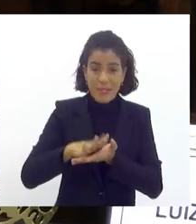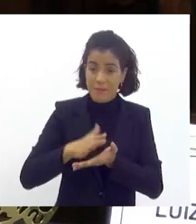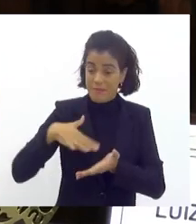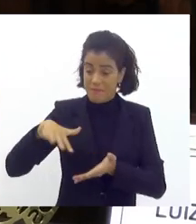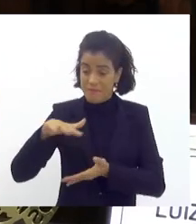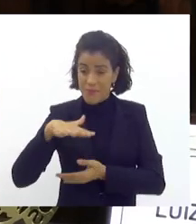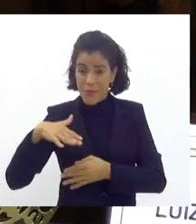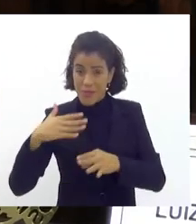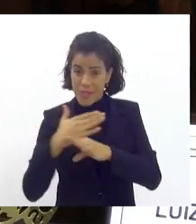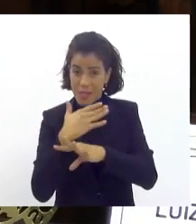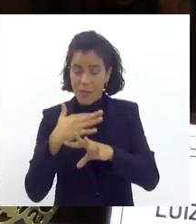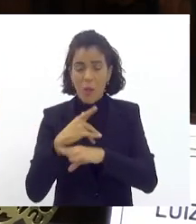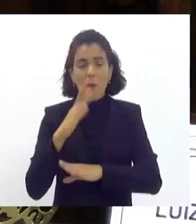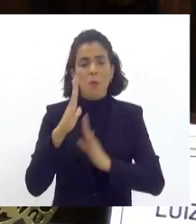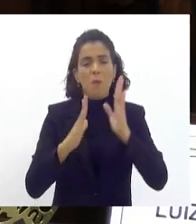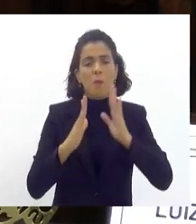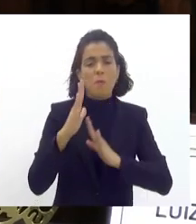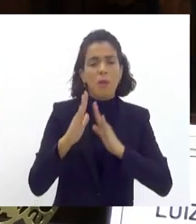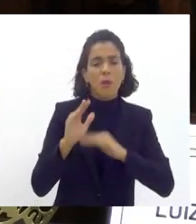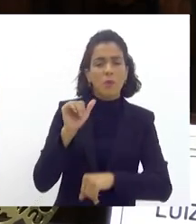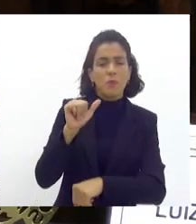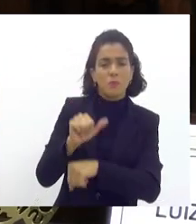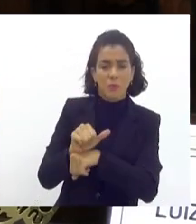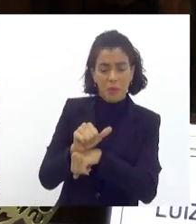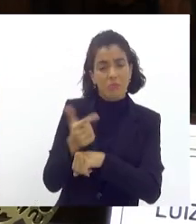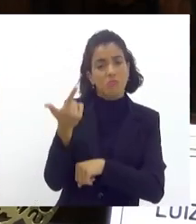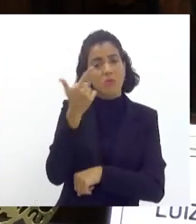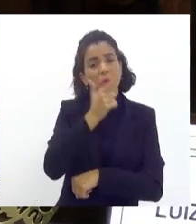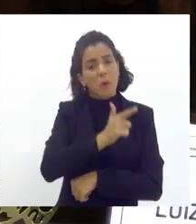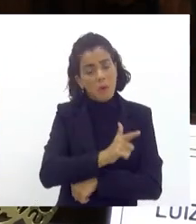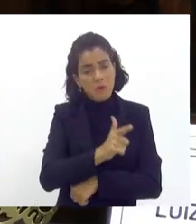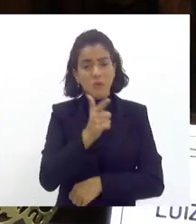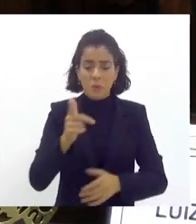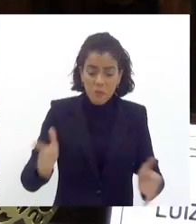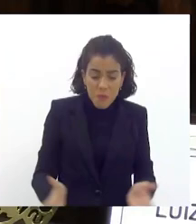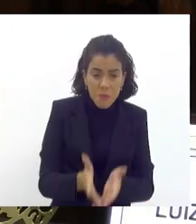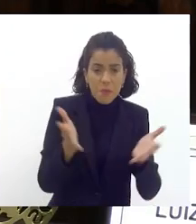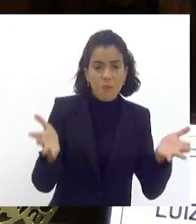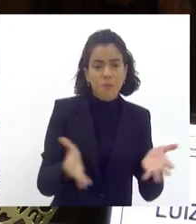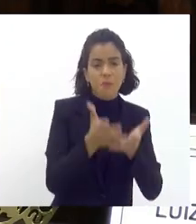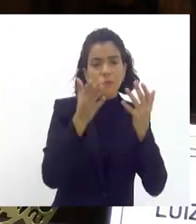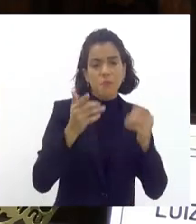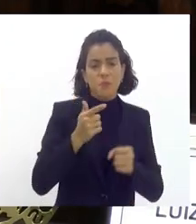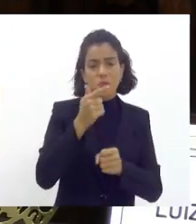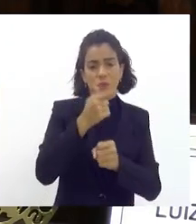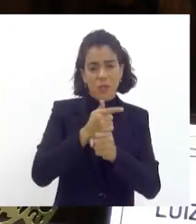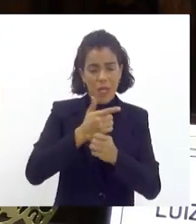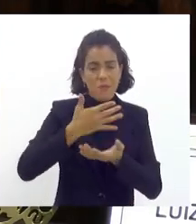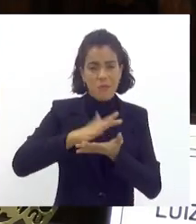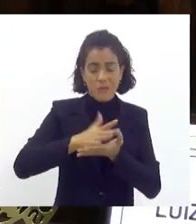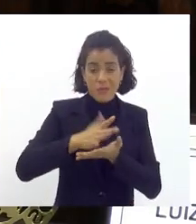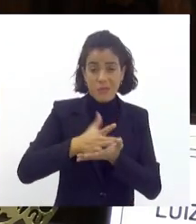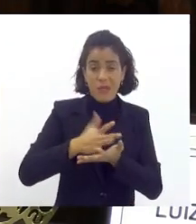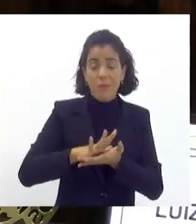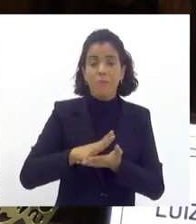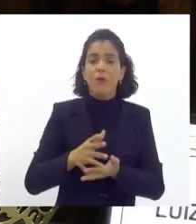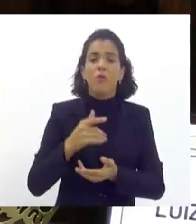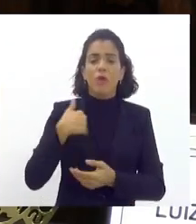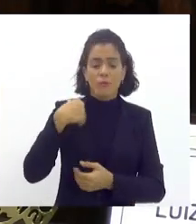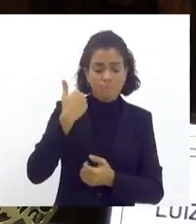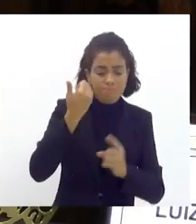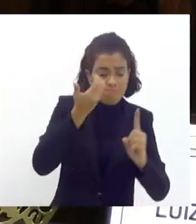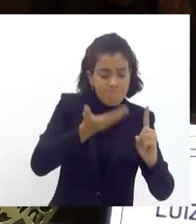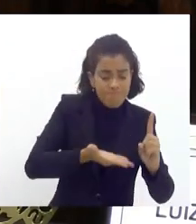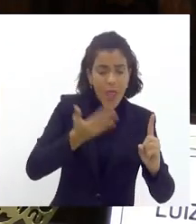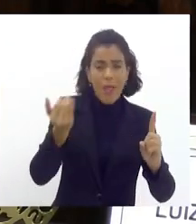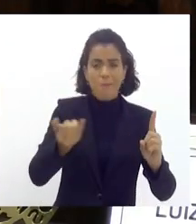teve um período parado e conseguimos em cima disso incentivar as escolas da nossa cidade reconhecendo a importância